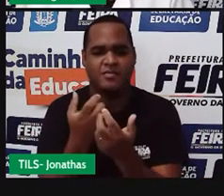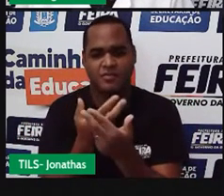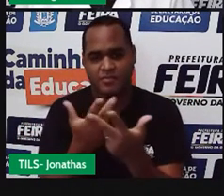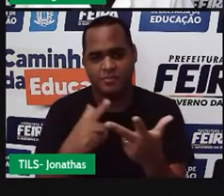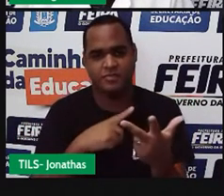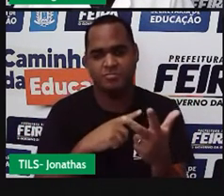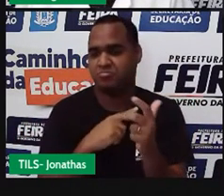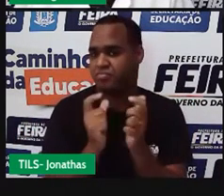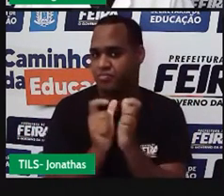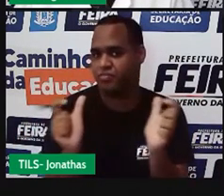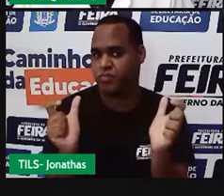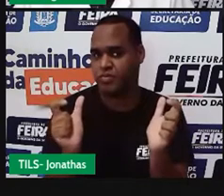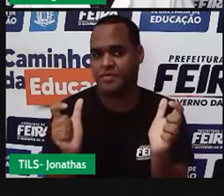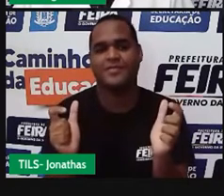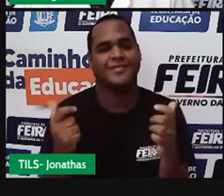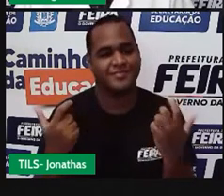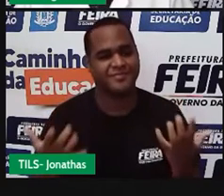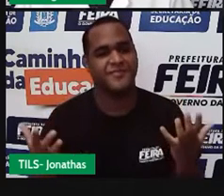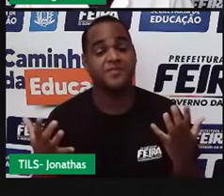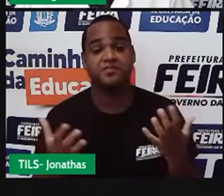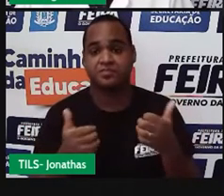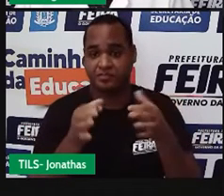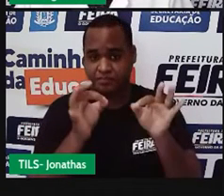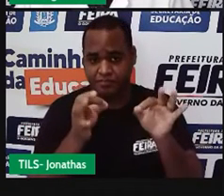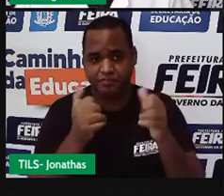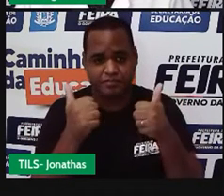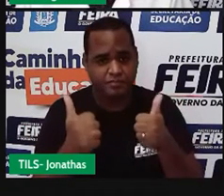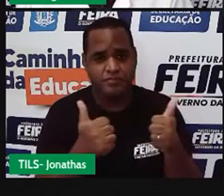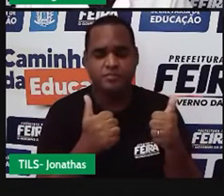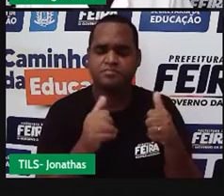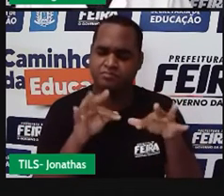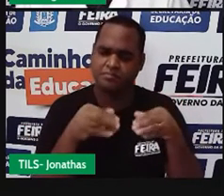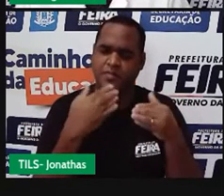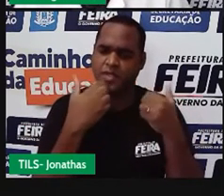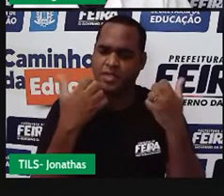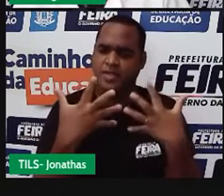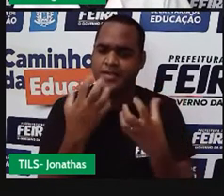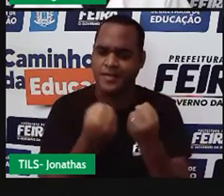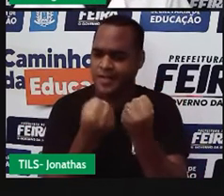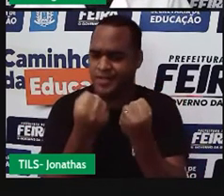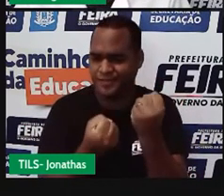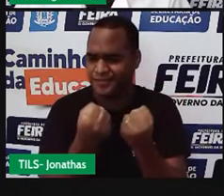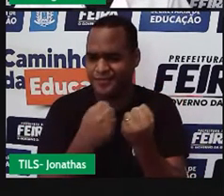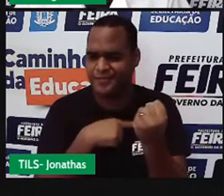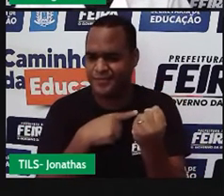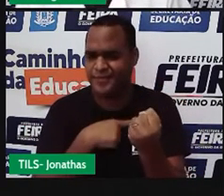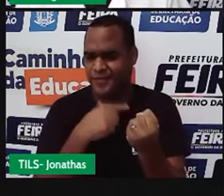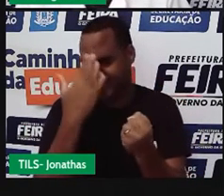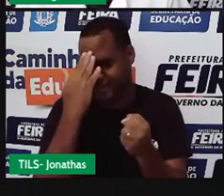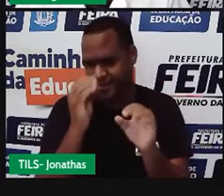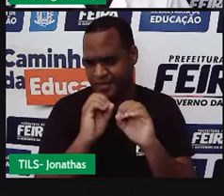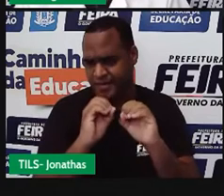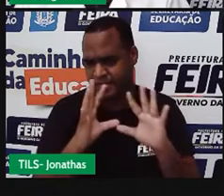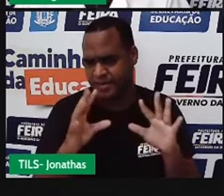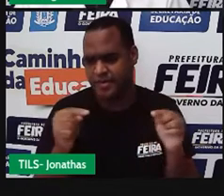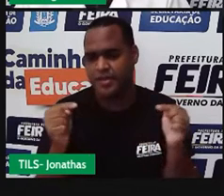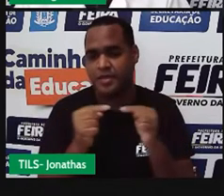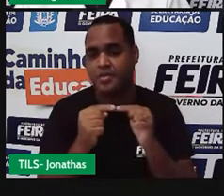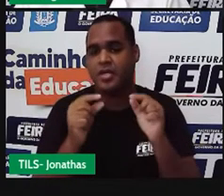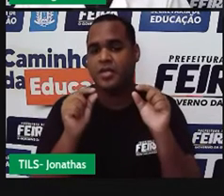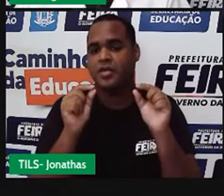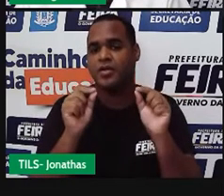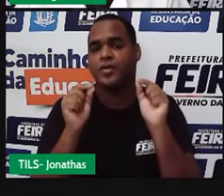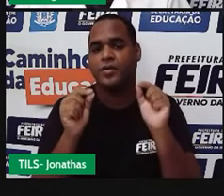certo? Bom, enfim, esses carrinhos aqui, claro, né? Esses carrinhos do Seninha são